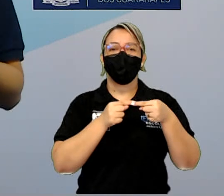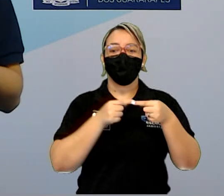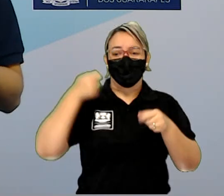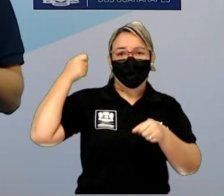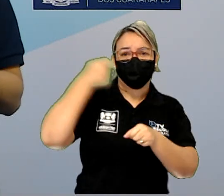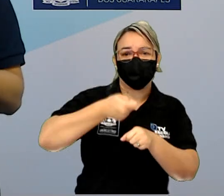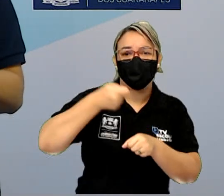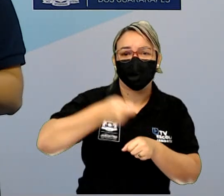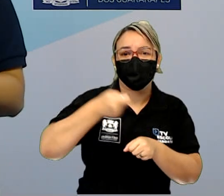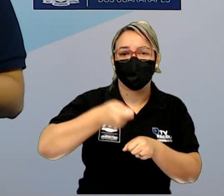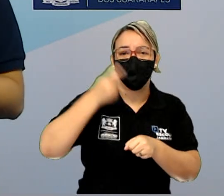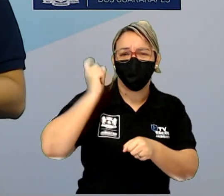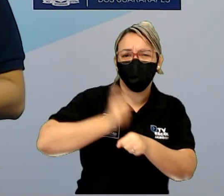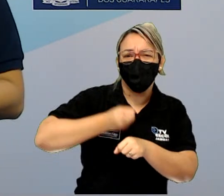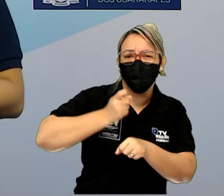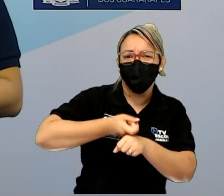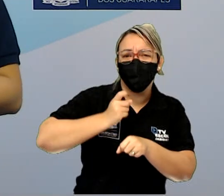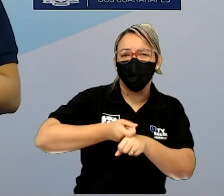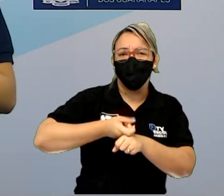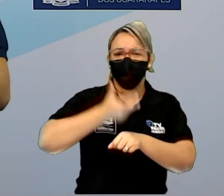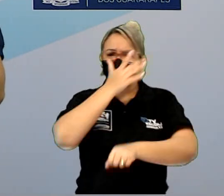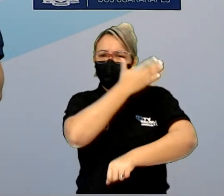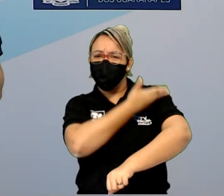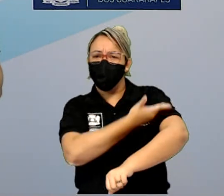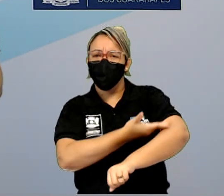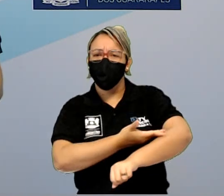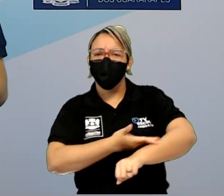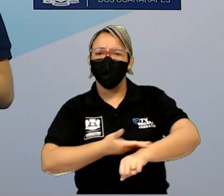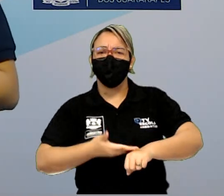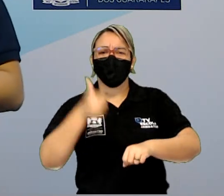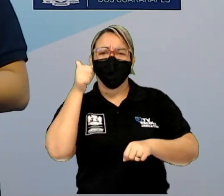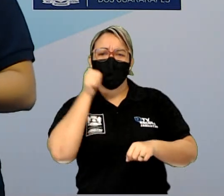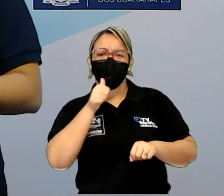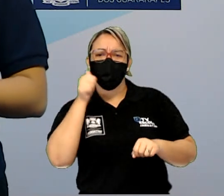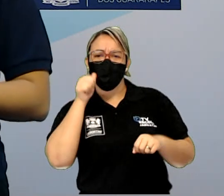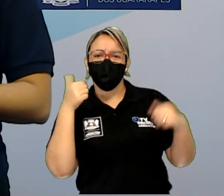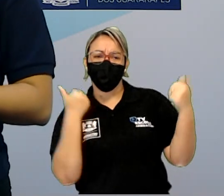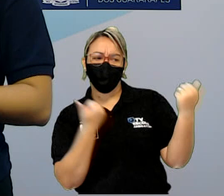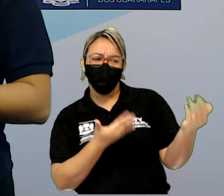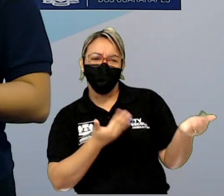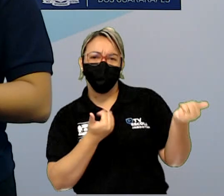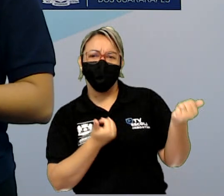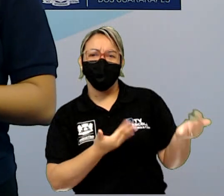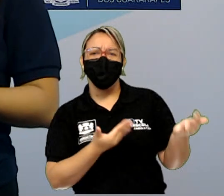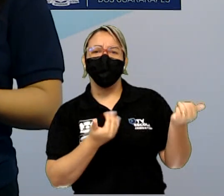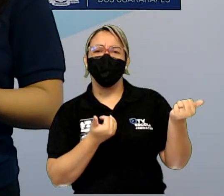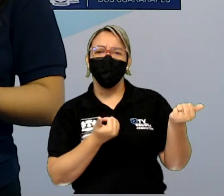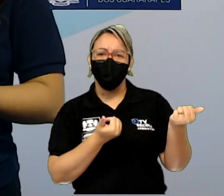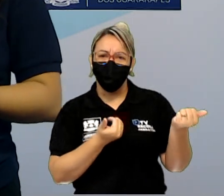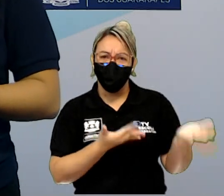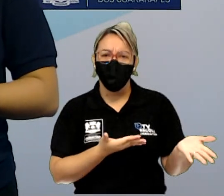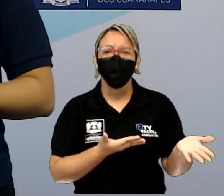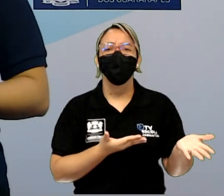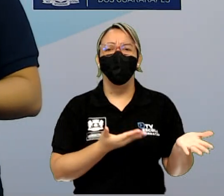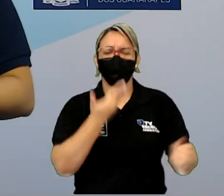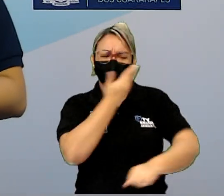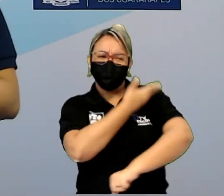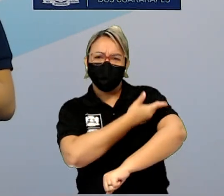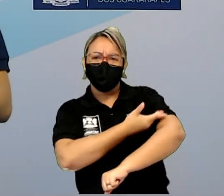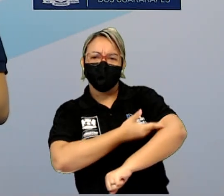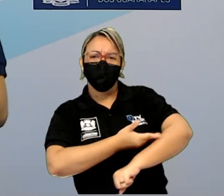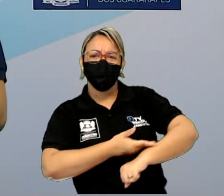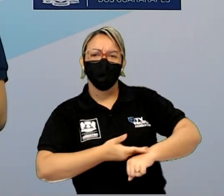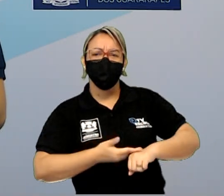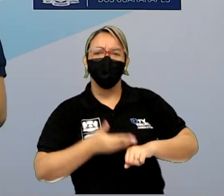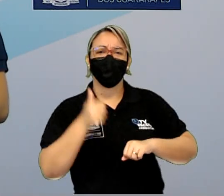duro, né, com o comportamento das meninas. Ele volta para as meninas, ele volta para o comportamento